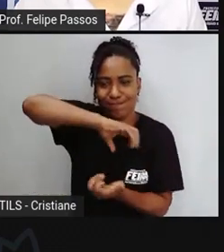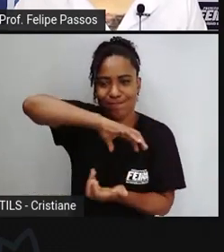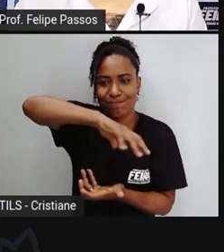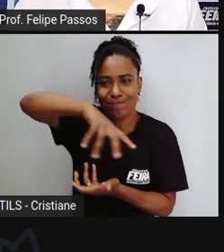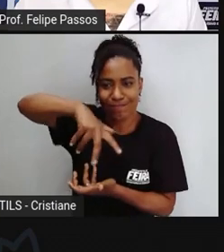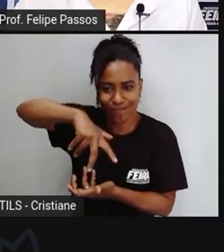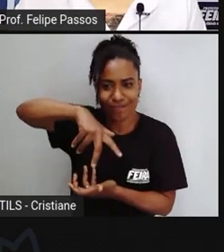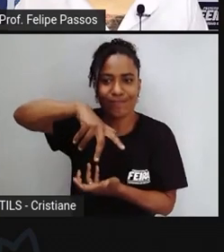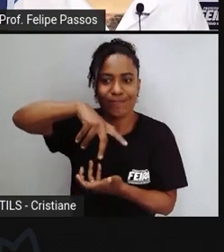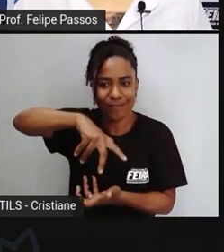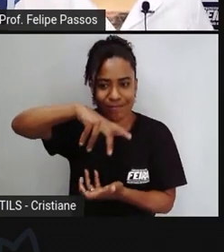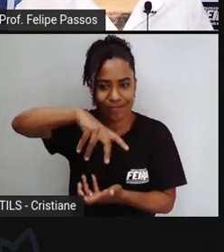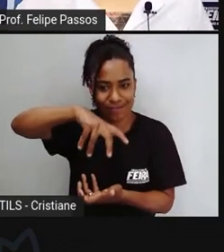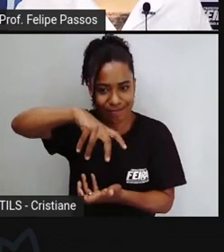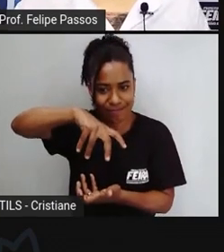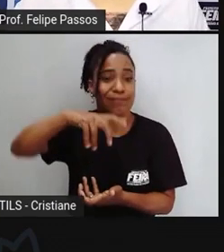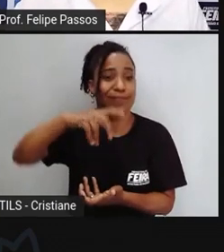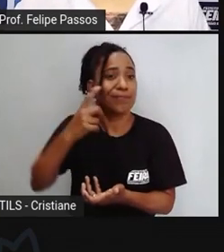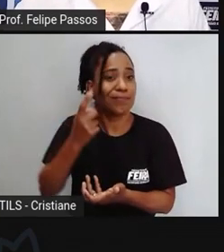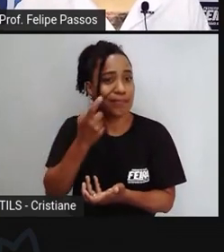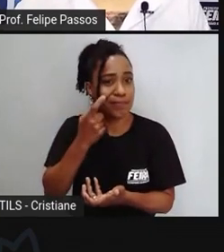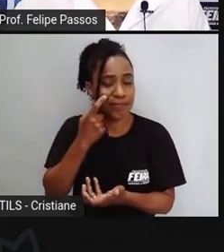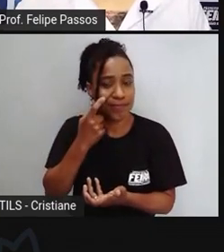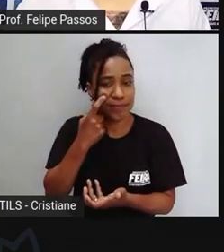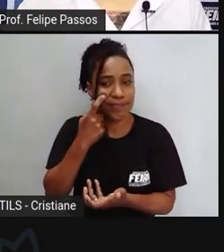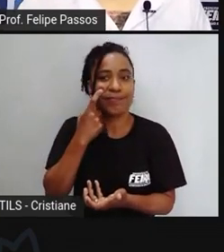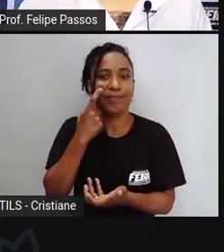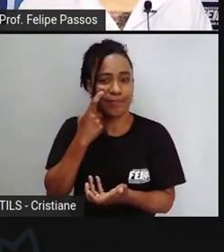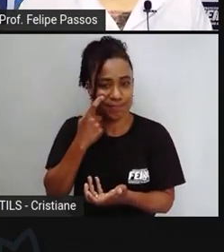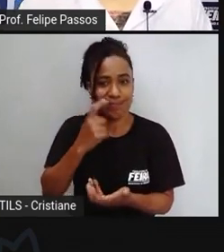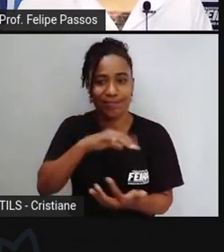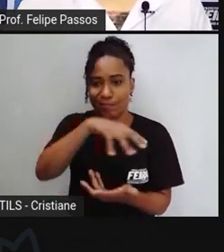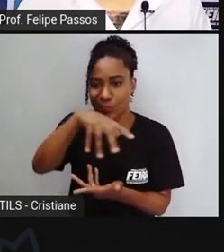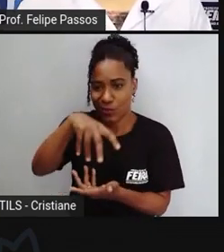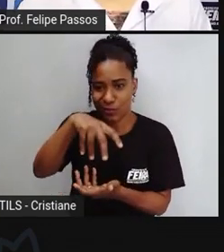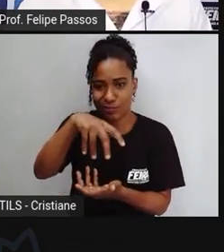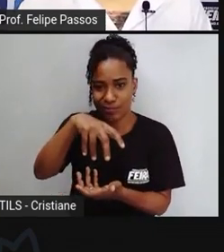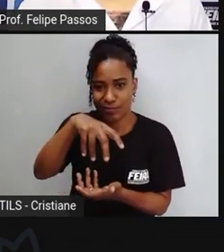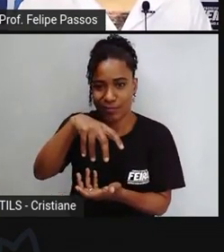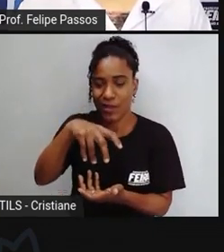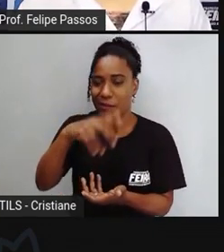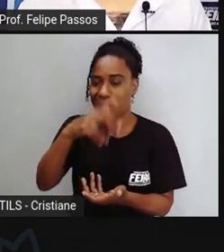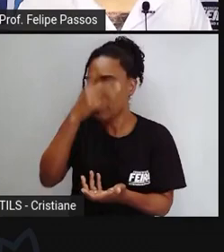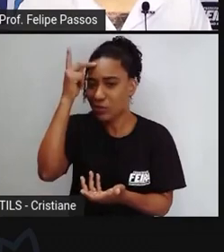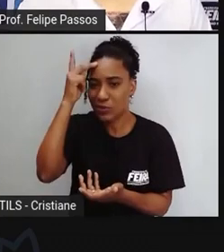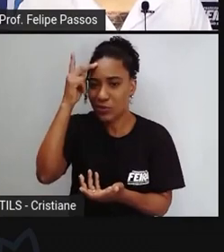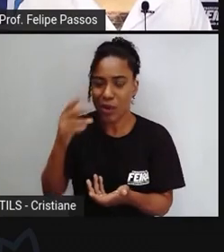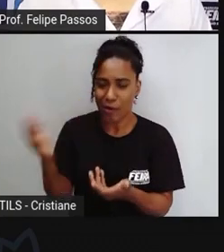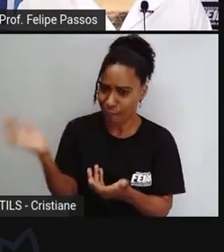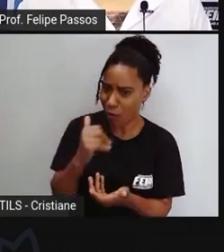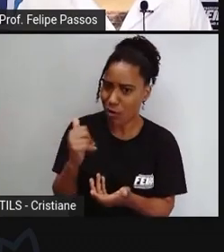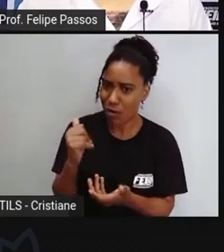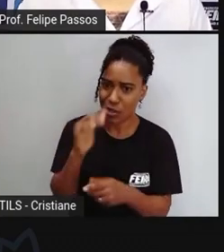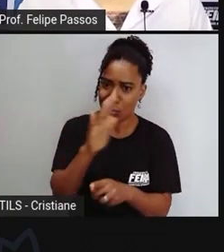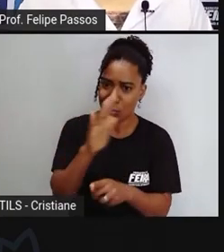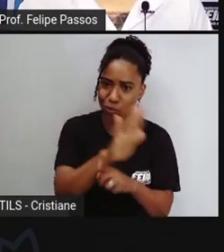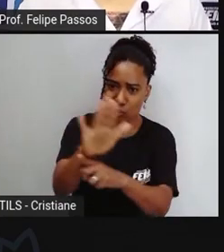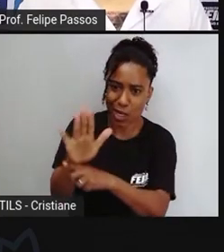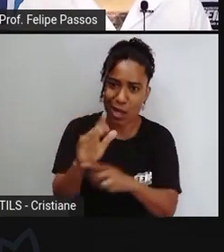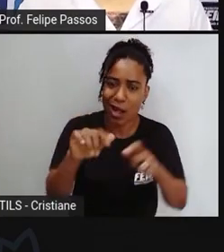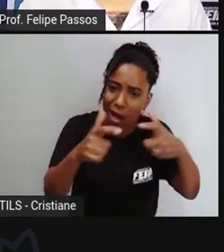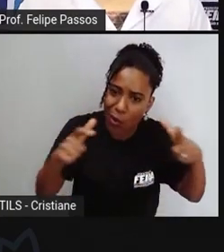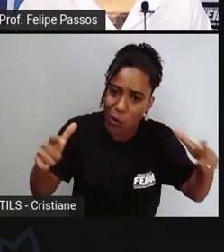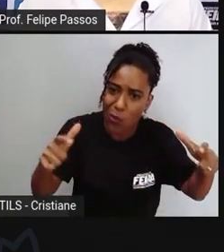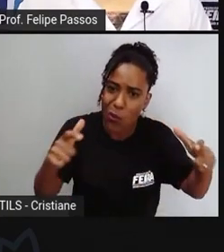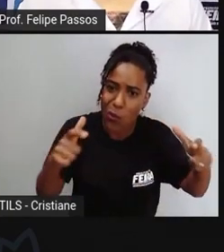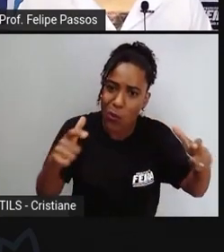não daria para encher uma combi eu não tenho